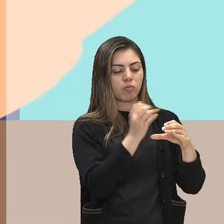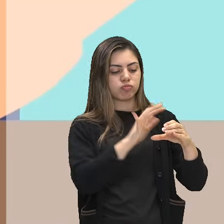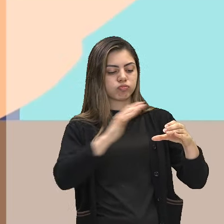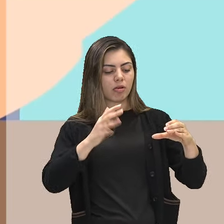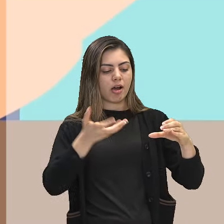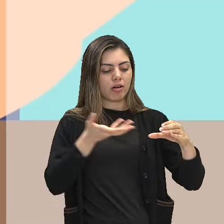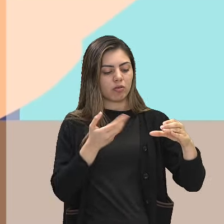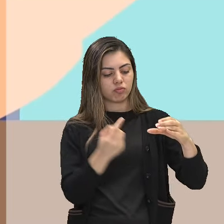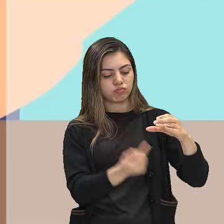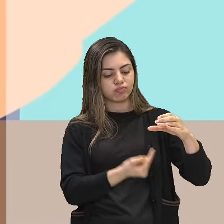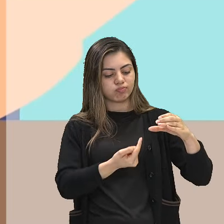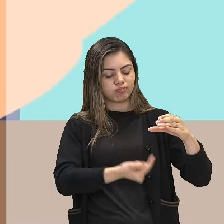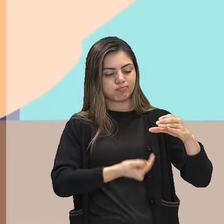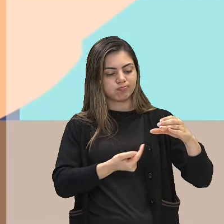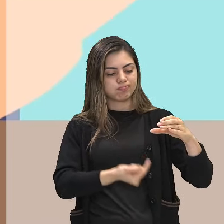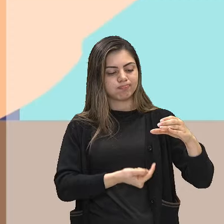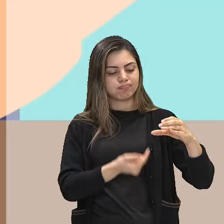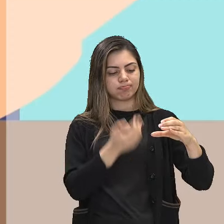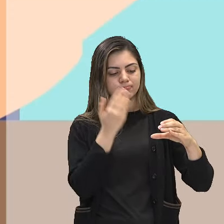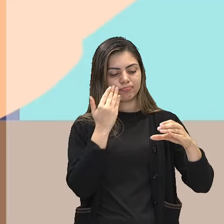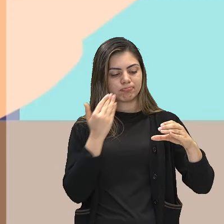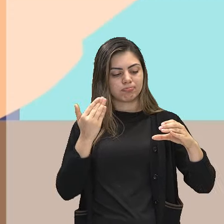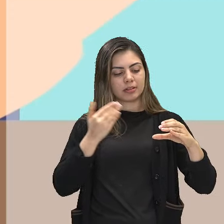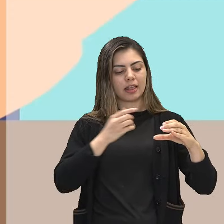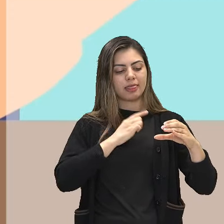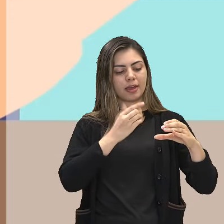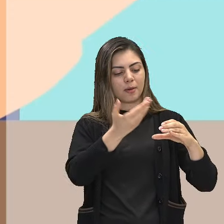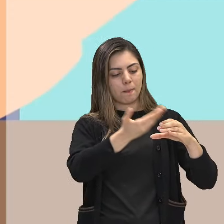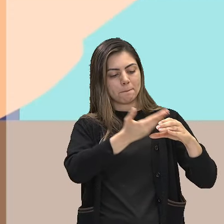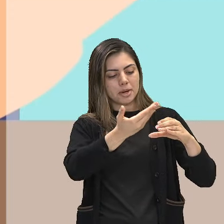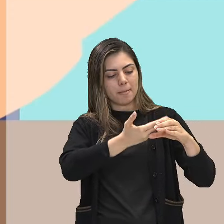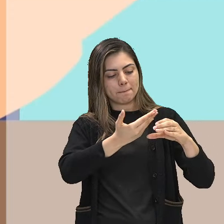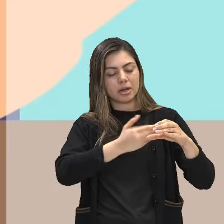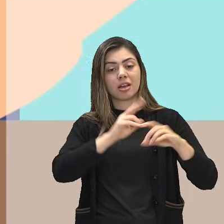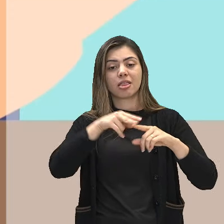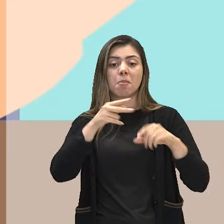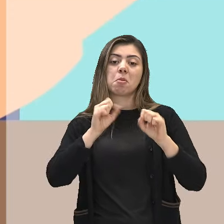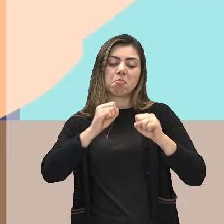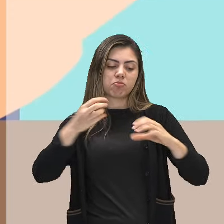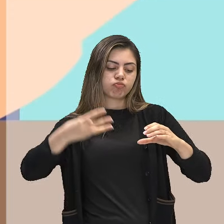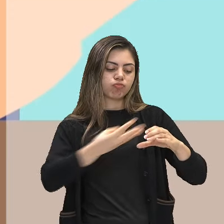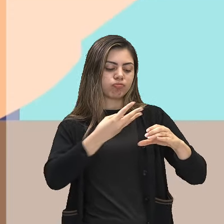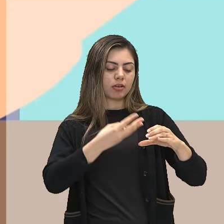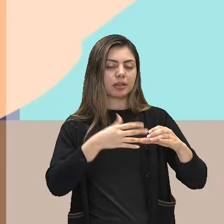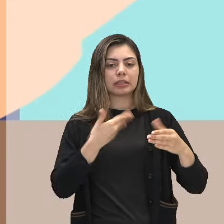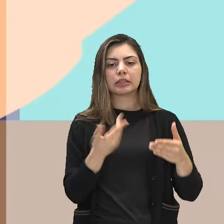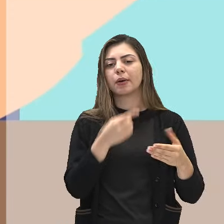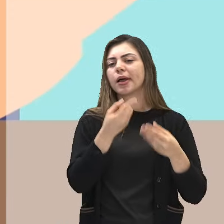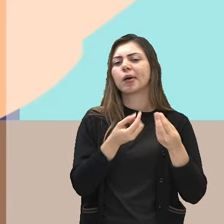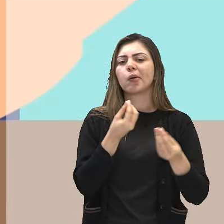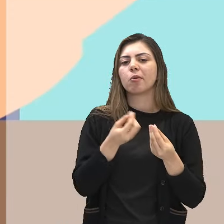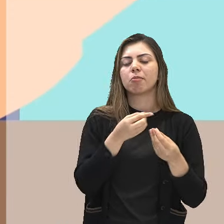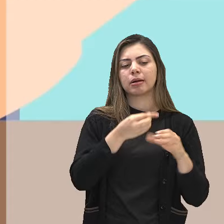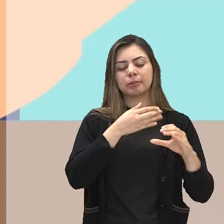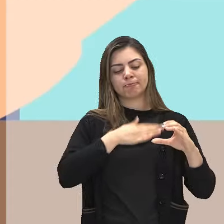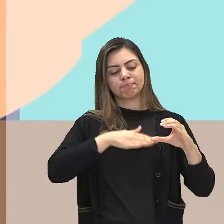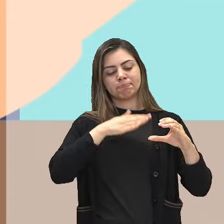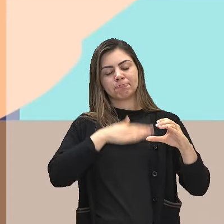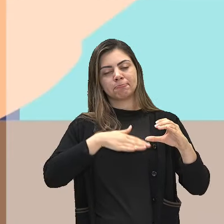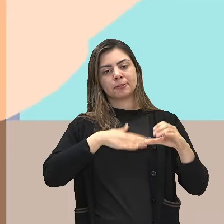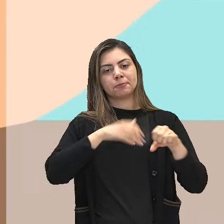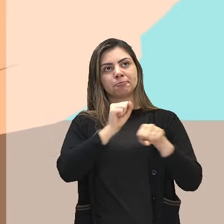gomos emerge, eila espetada pelo gafo, entregando-se mansamente ao